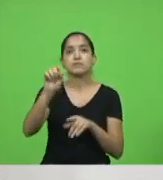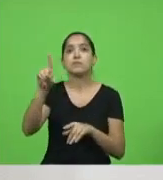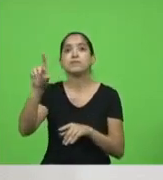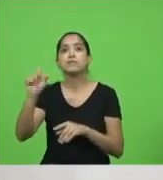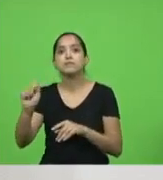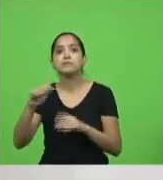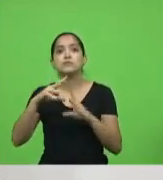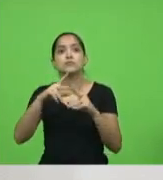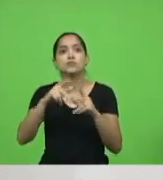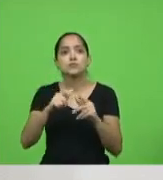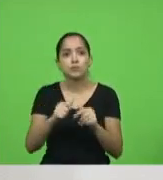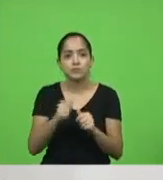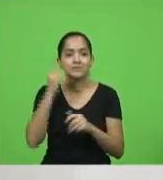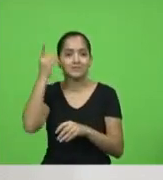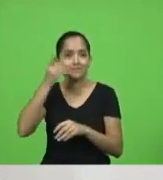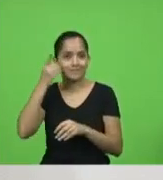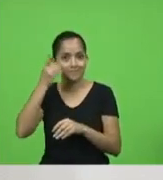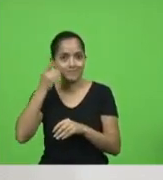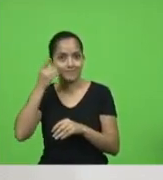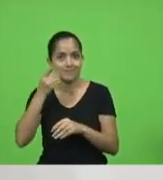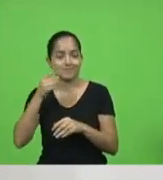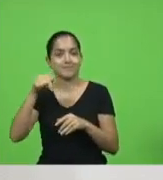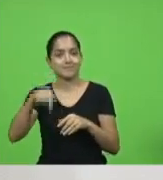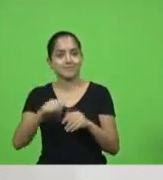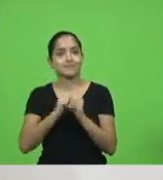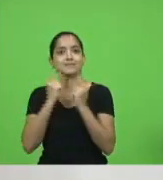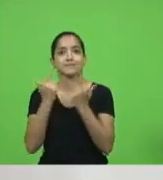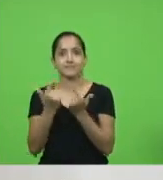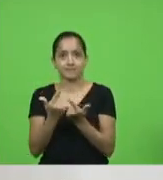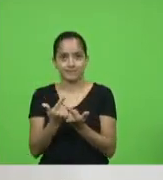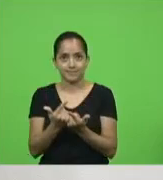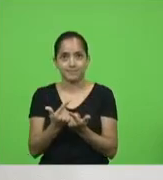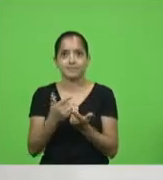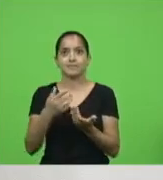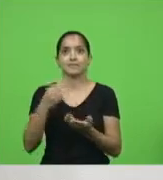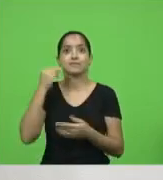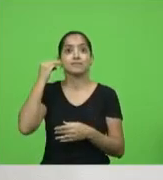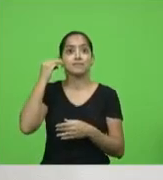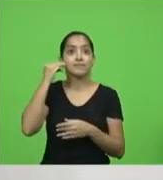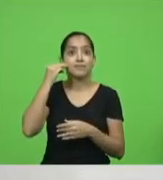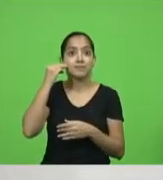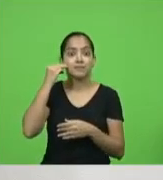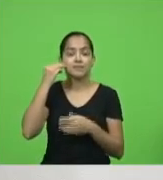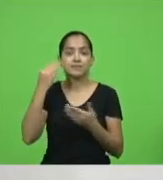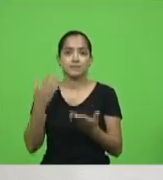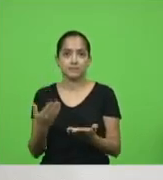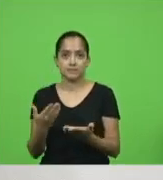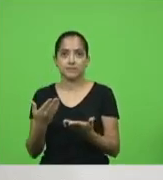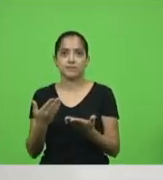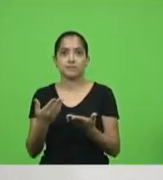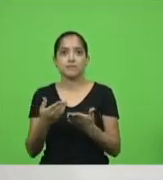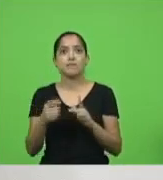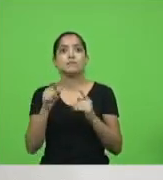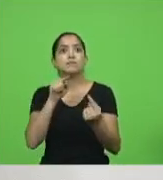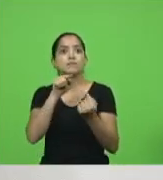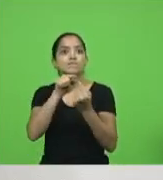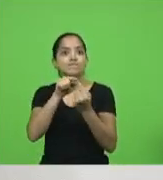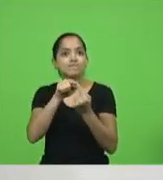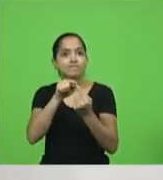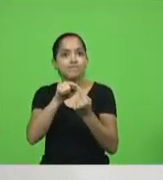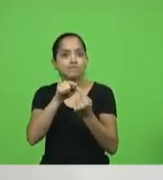de todas as nossas companheiras aqui da casa, da deputada Marlene, que versam sobre condições